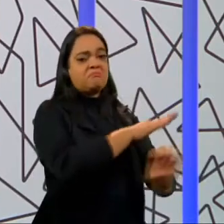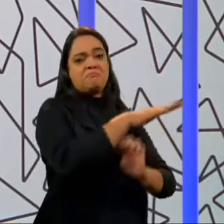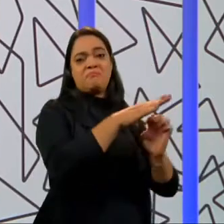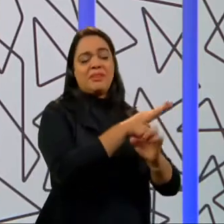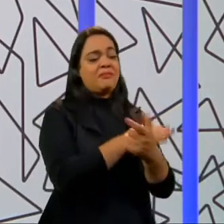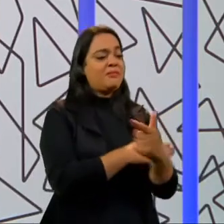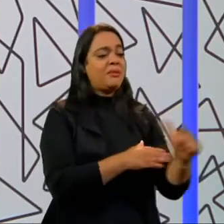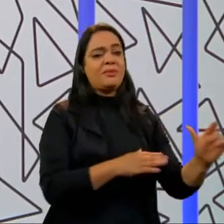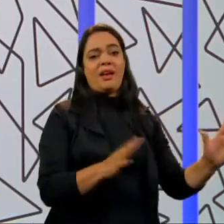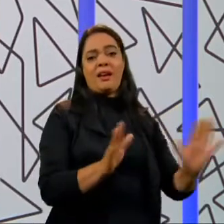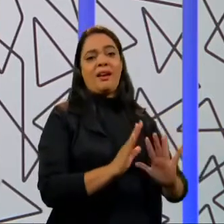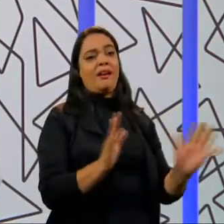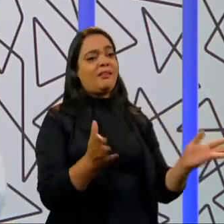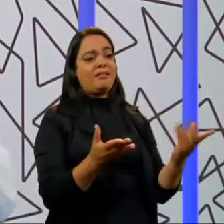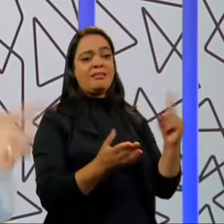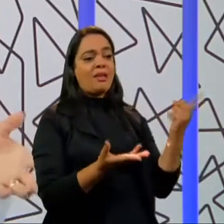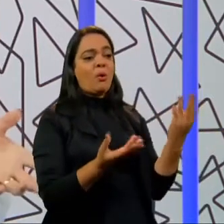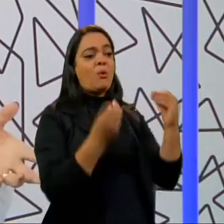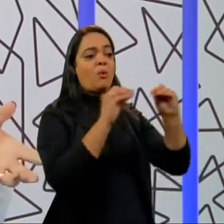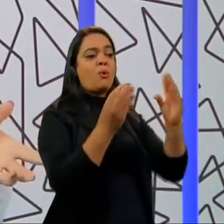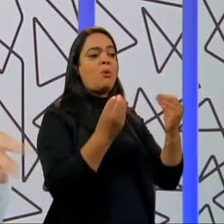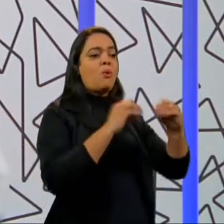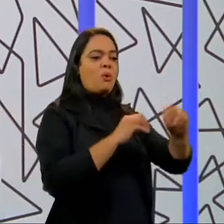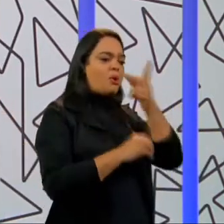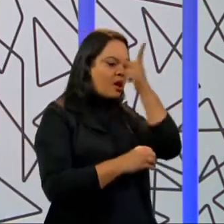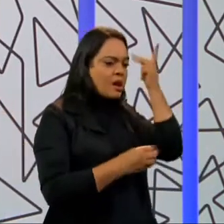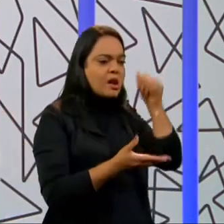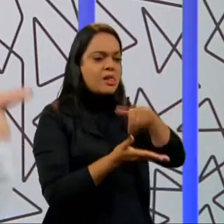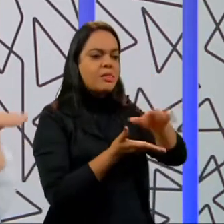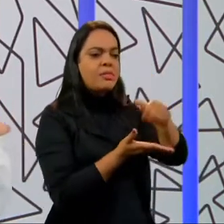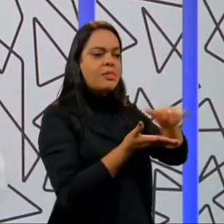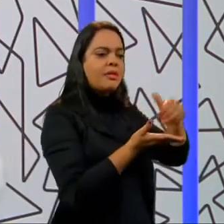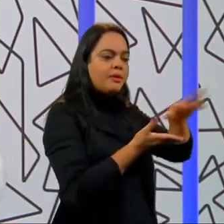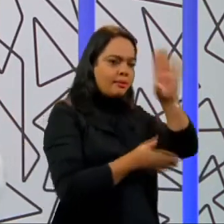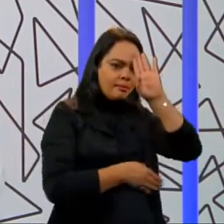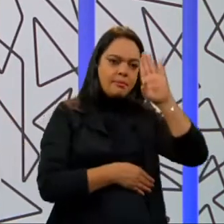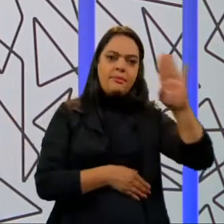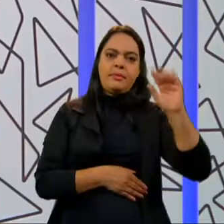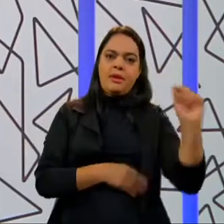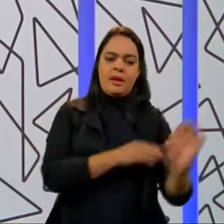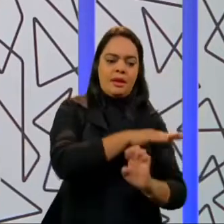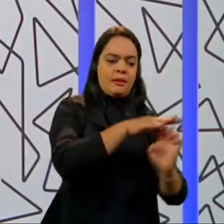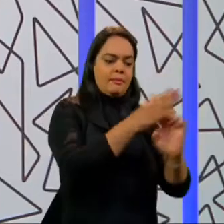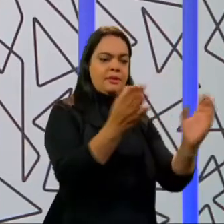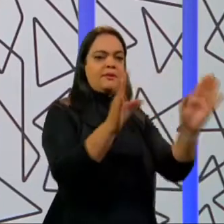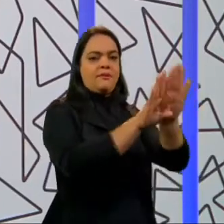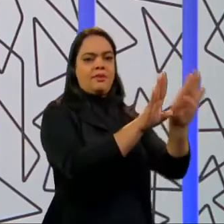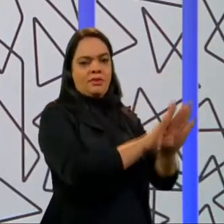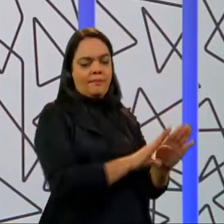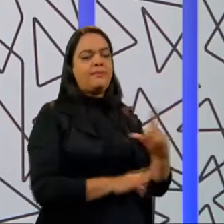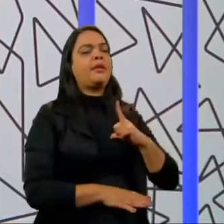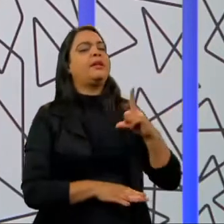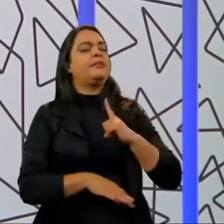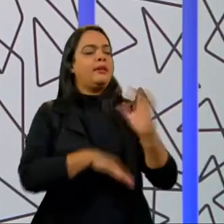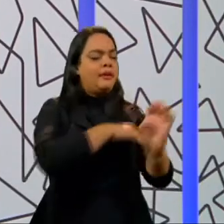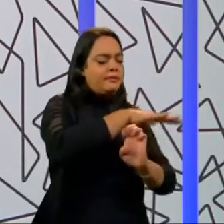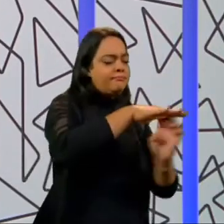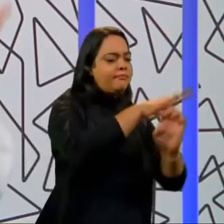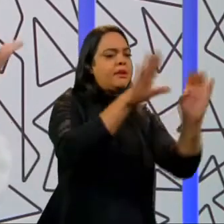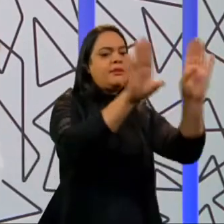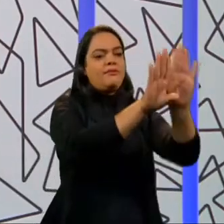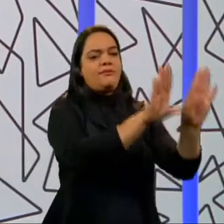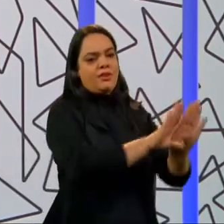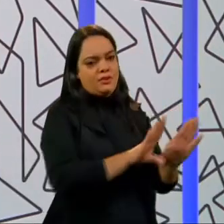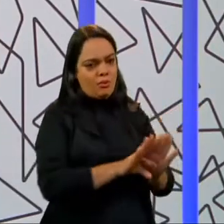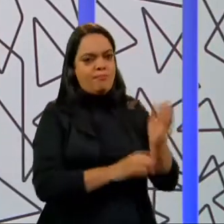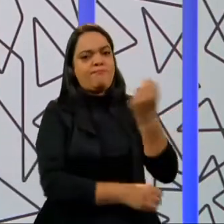declarando as pessoas que foram demitidas, sobretudo as empresas que fecharam. Então, nós tivemos diversas empresas que fecharam as portas no